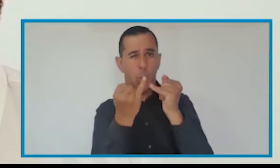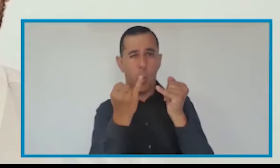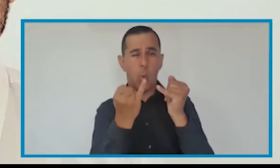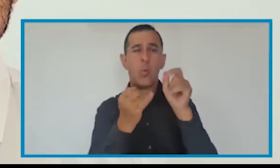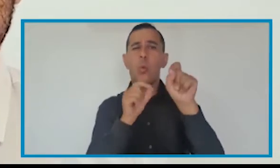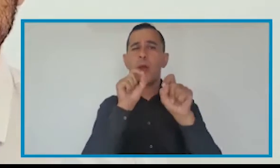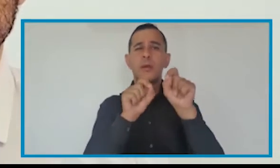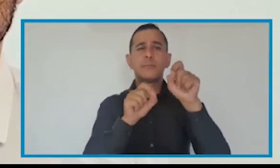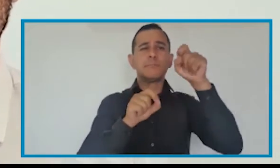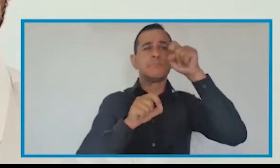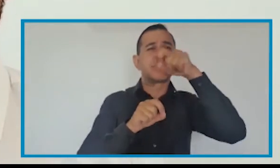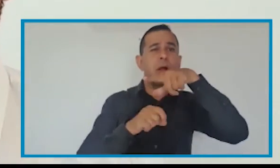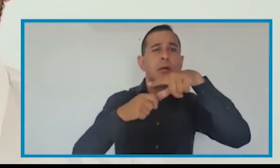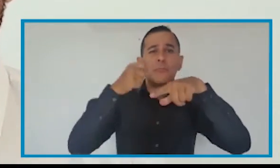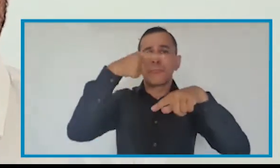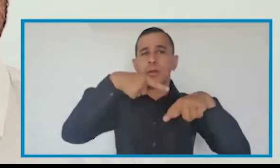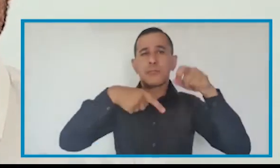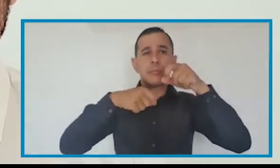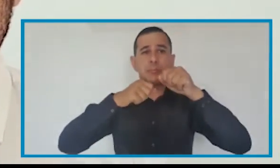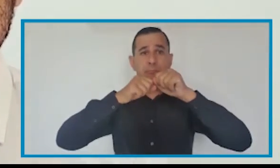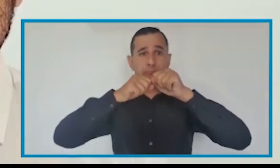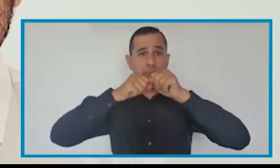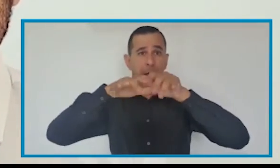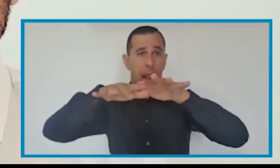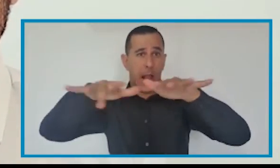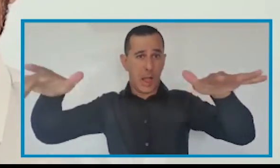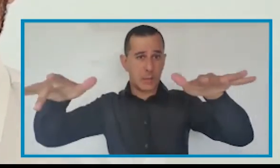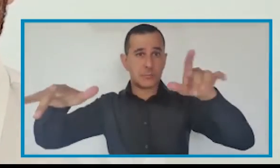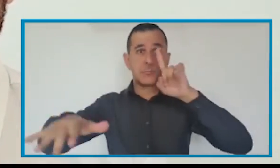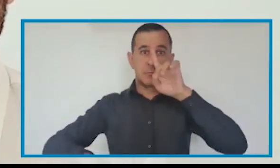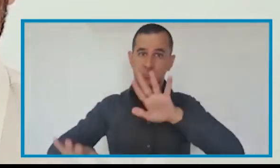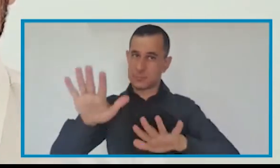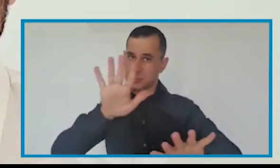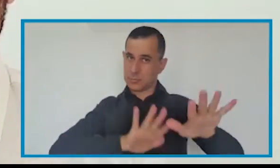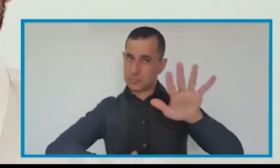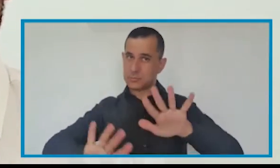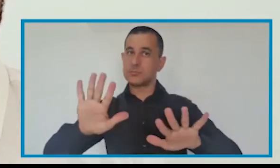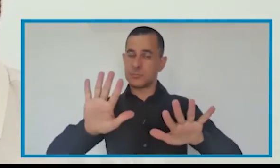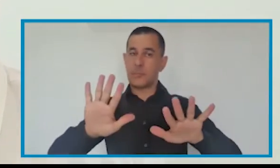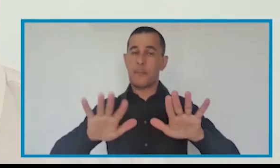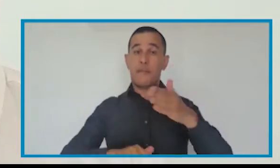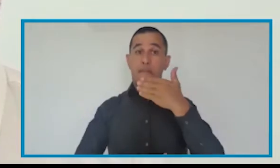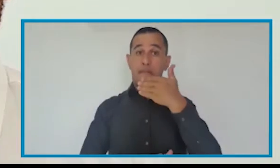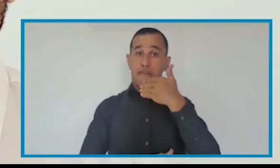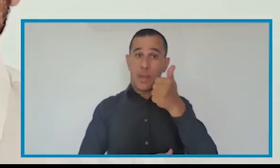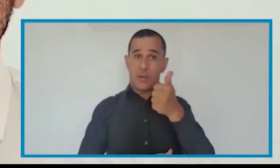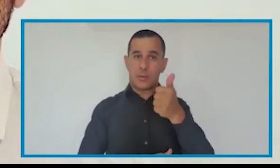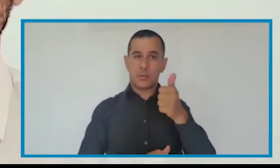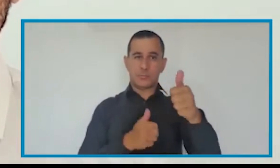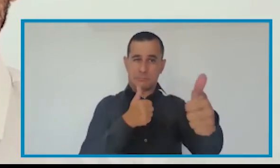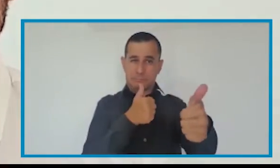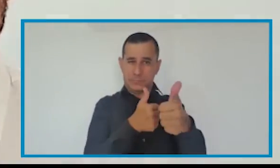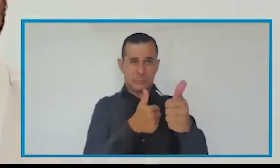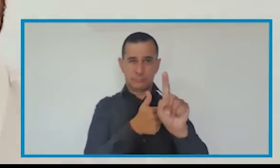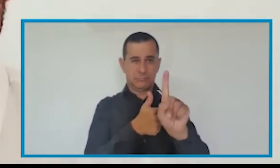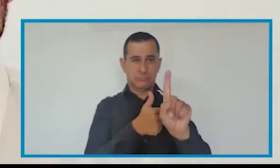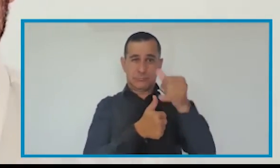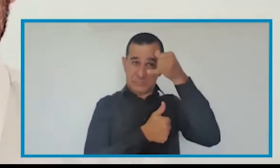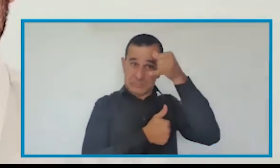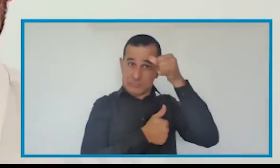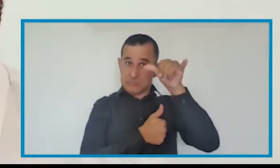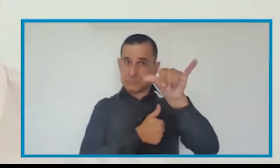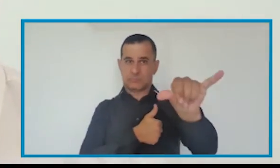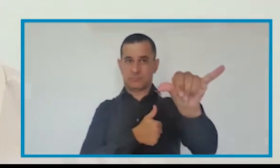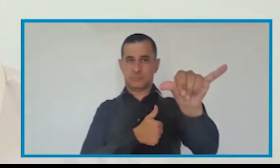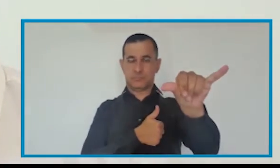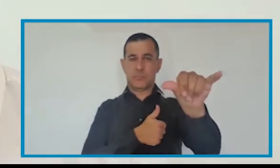pequenas partículas que a pessoa pode eliminar e transmitir o vírus. Portanto, se a pessoa estiver muito próxima